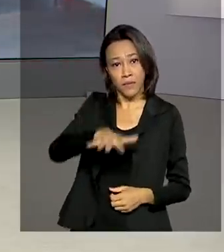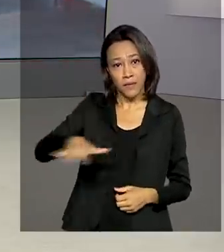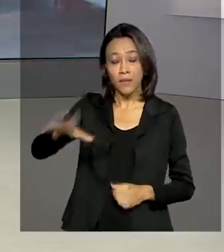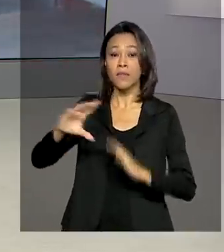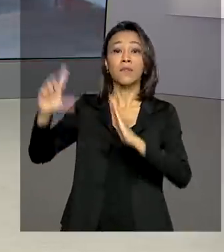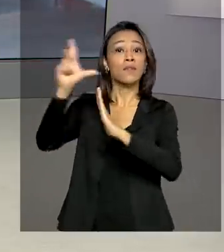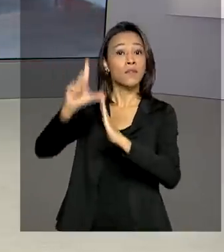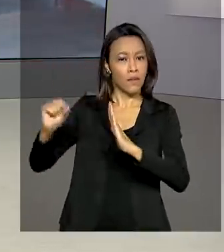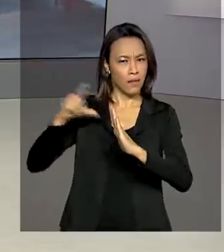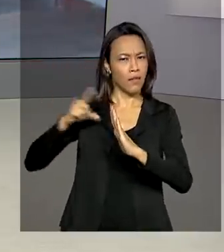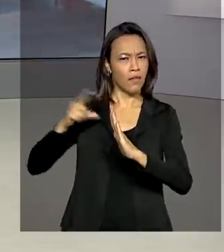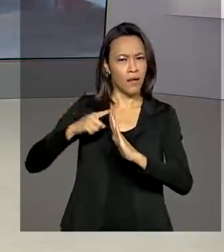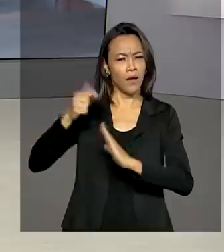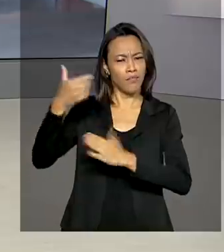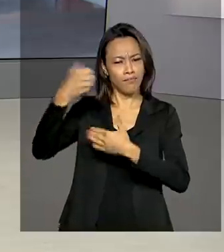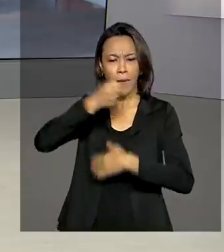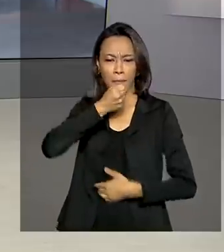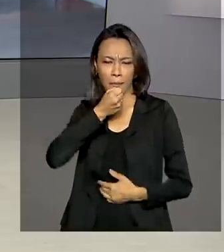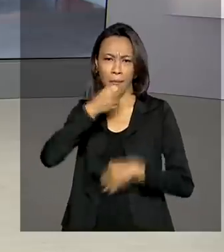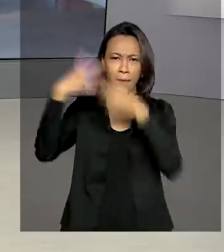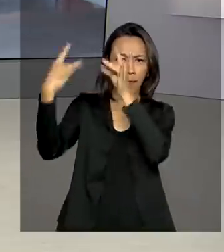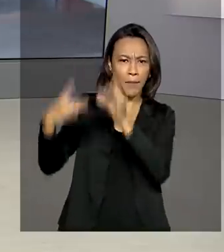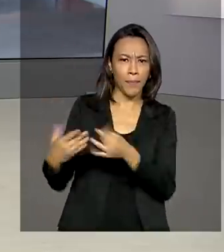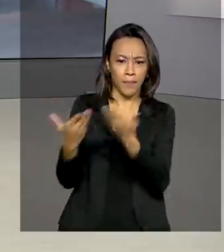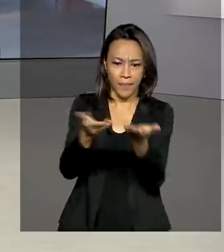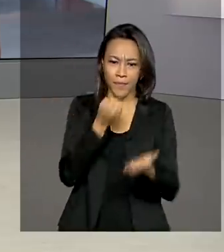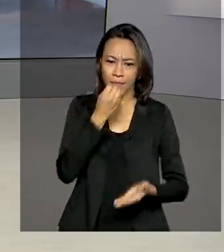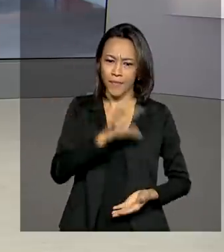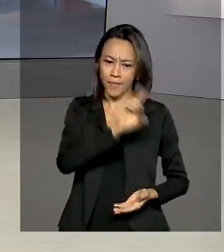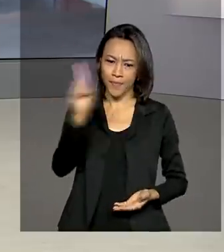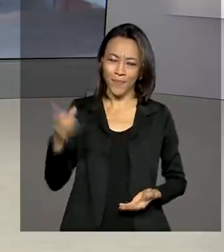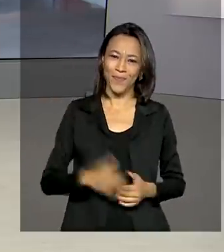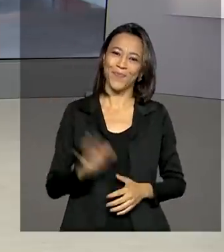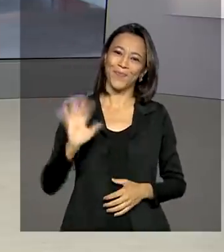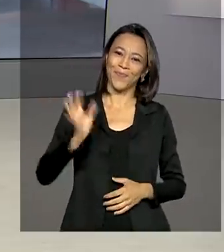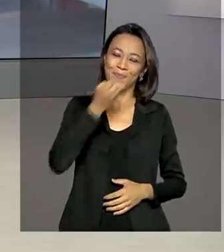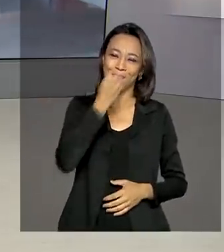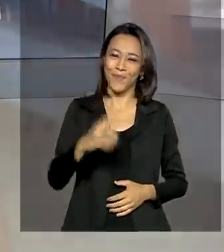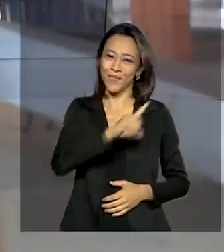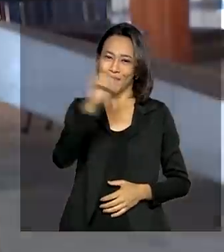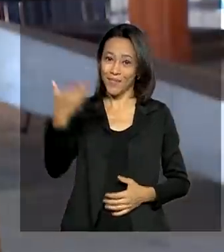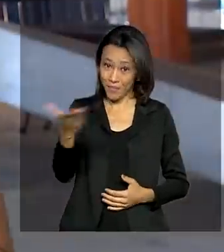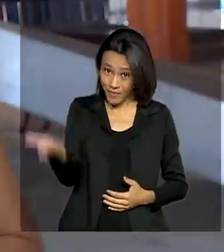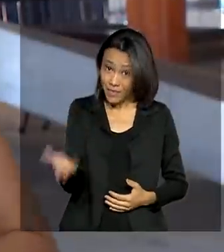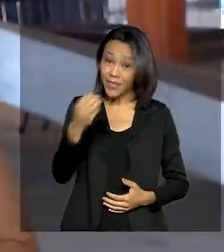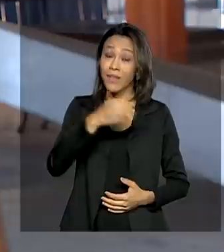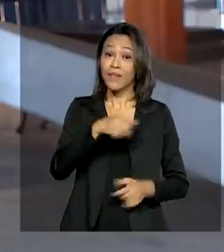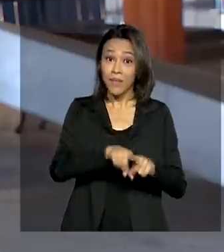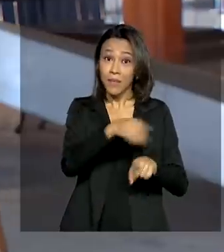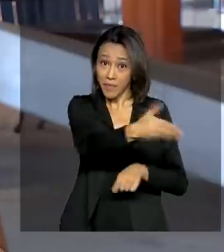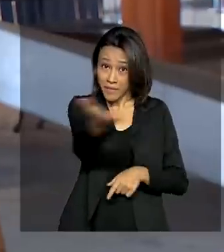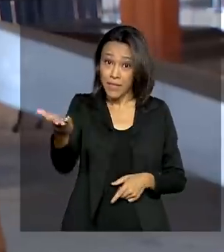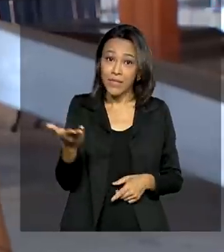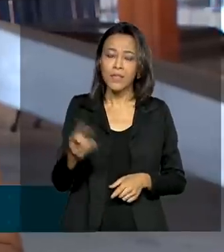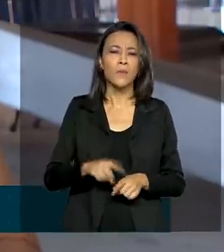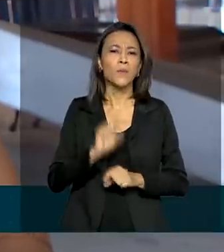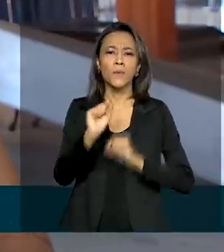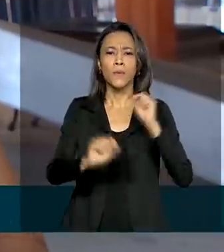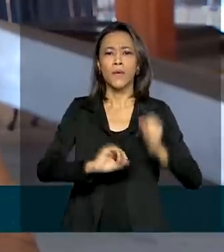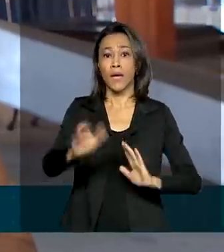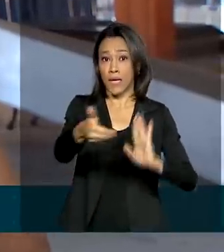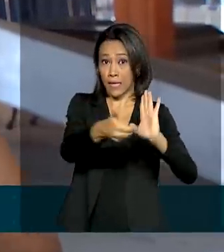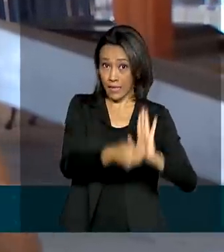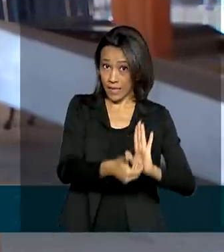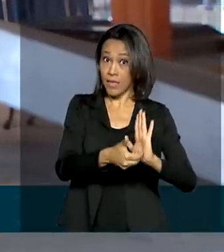Dias. Ela traz ao vivo as informações para a gente. Oi Selma, bom dia. Oi Renata, bom dia para você também, para quem está conosco. Olha, a Câmara dos Deputados